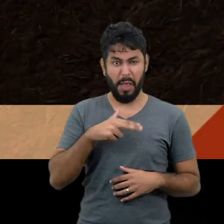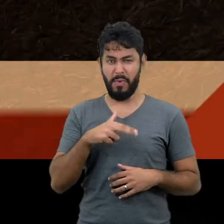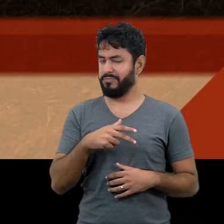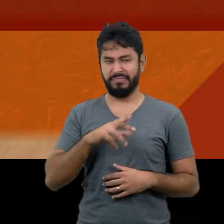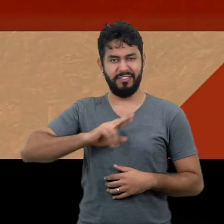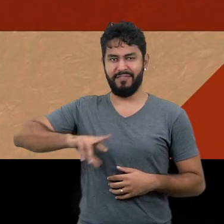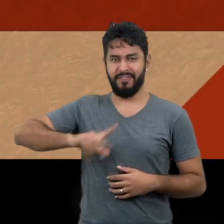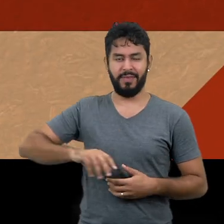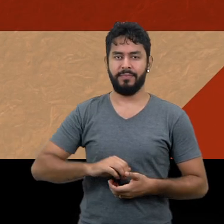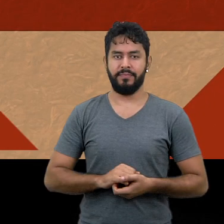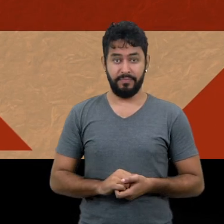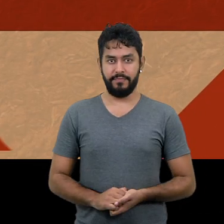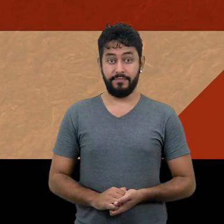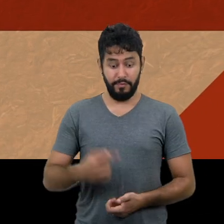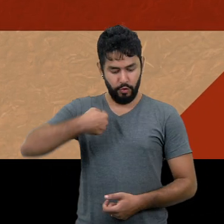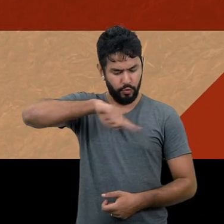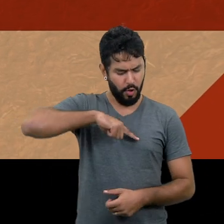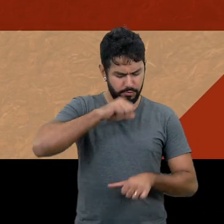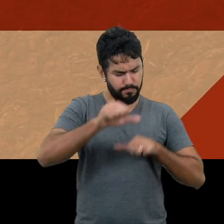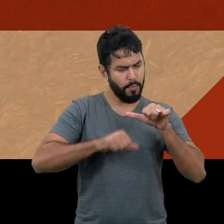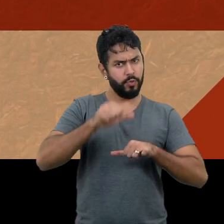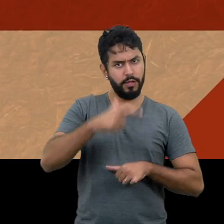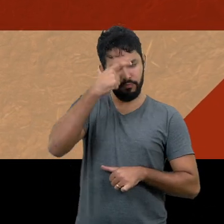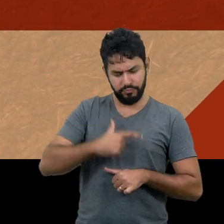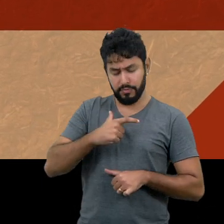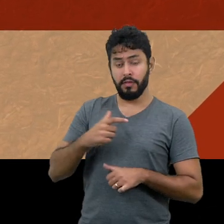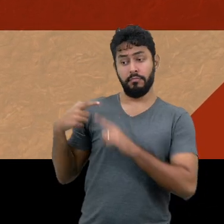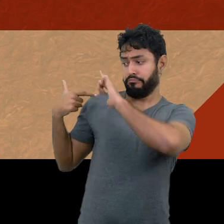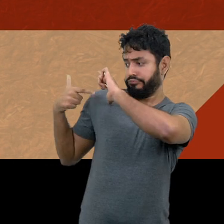Nós mudamos. Nossas raízes não.